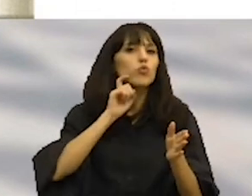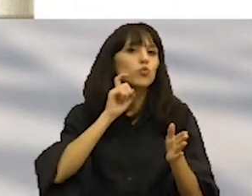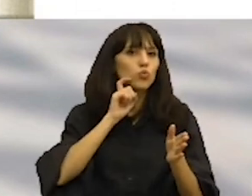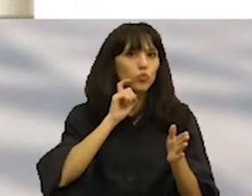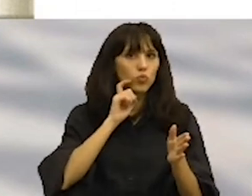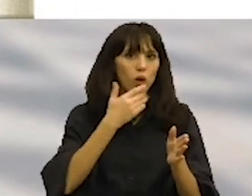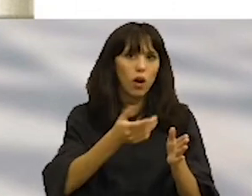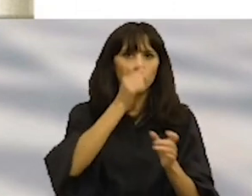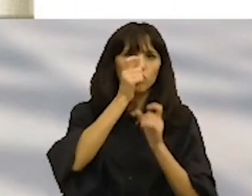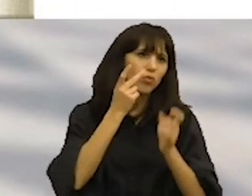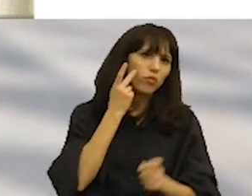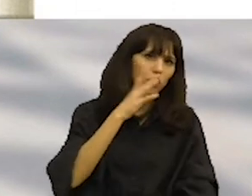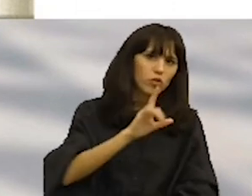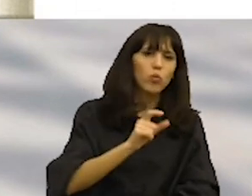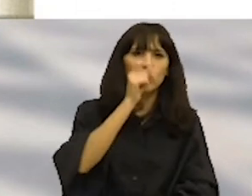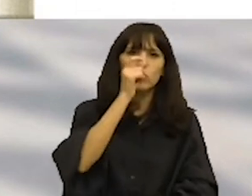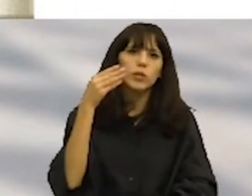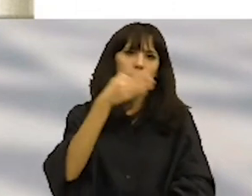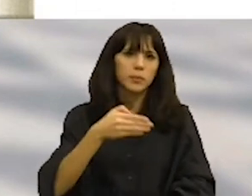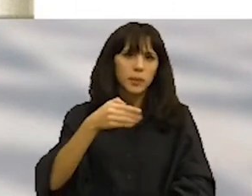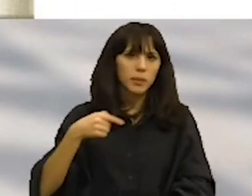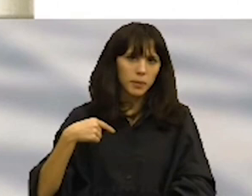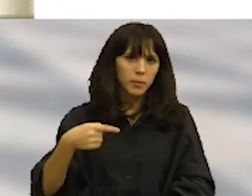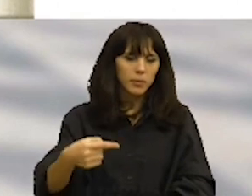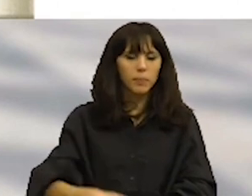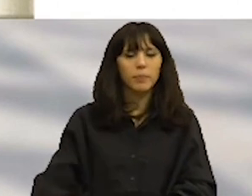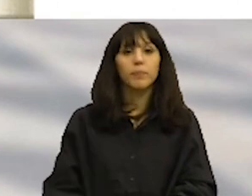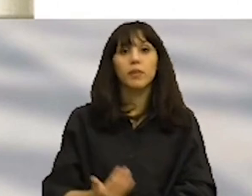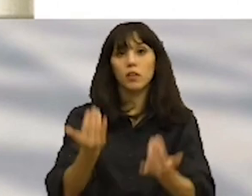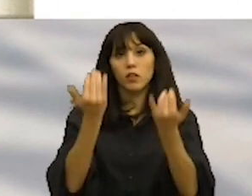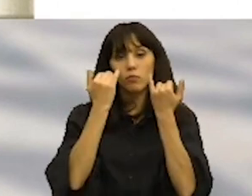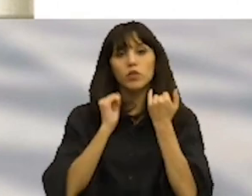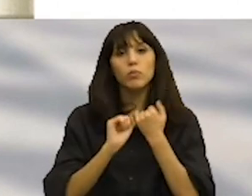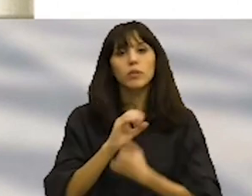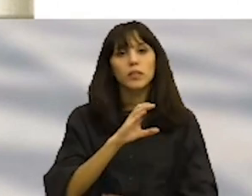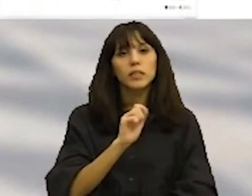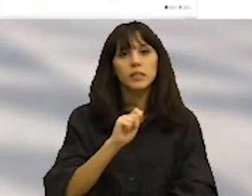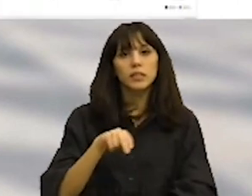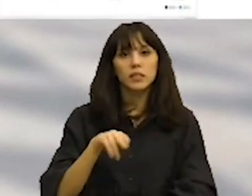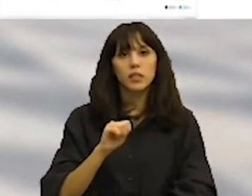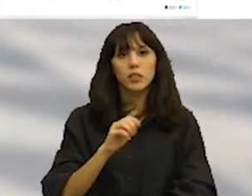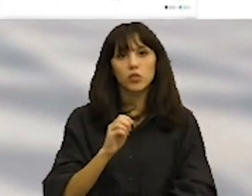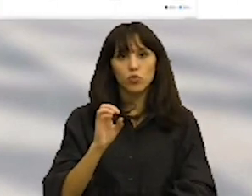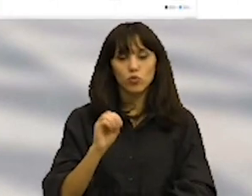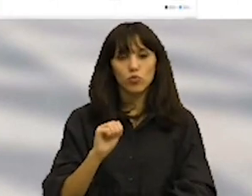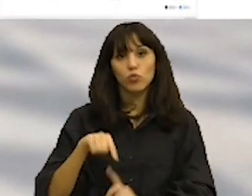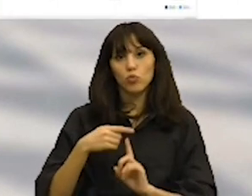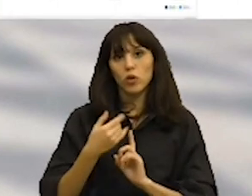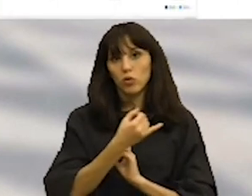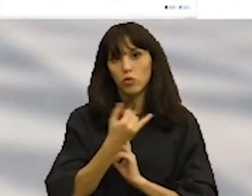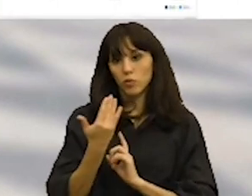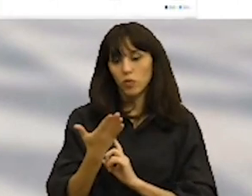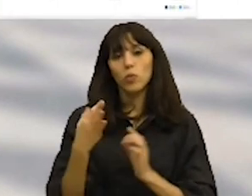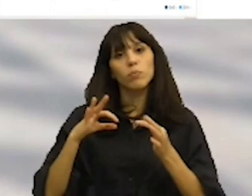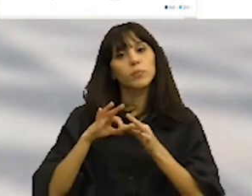Lisboa, de residentes e de frequentadores da cidade. Os dados do Censo de 2021 relativamente a